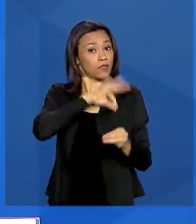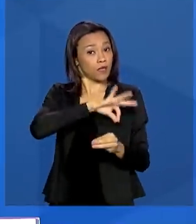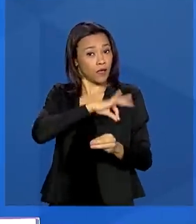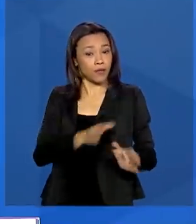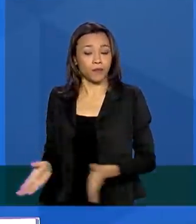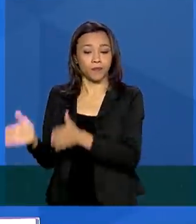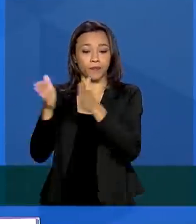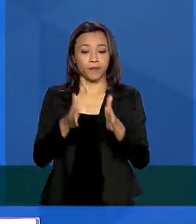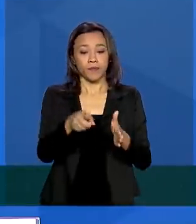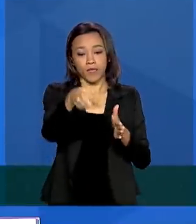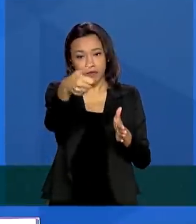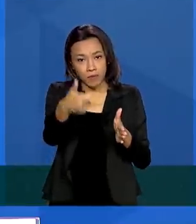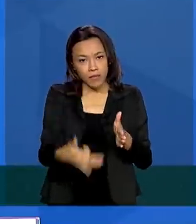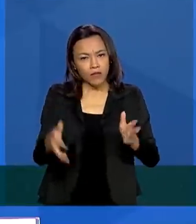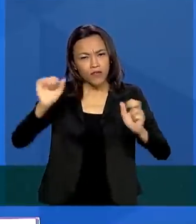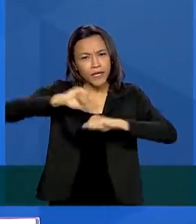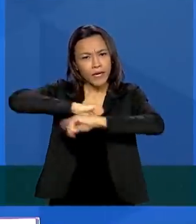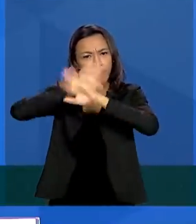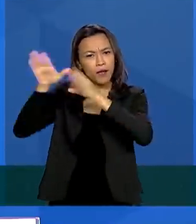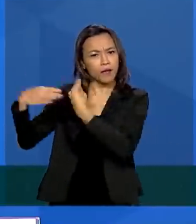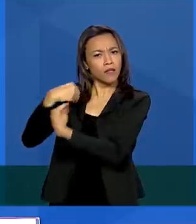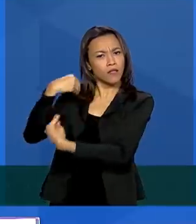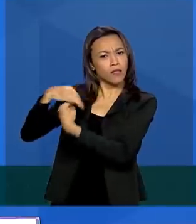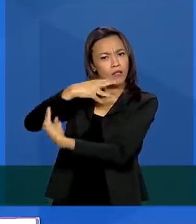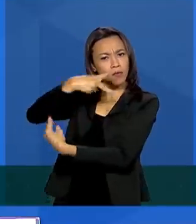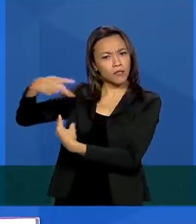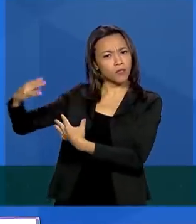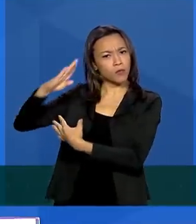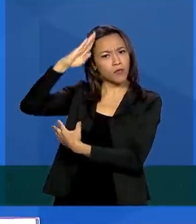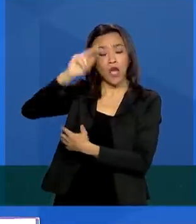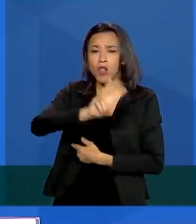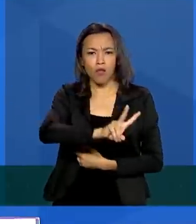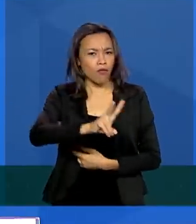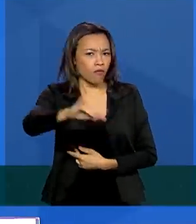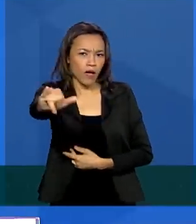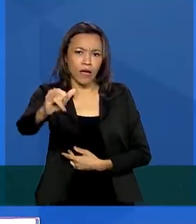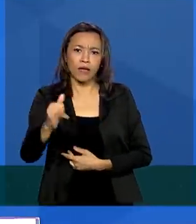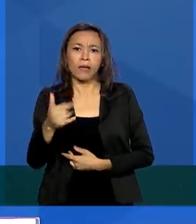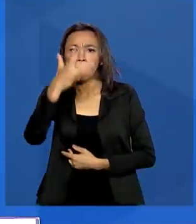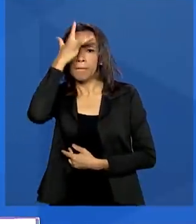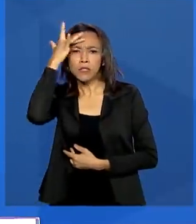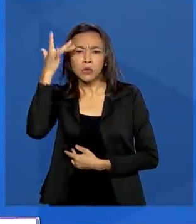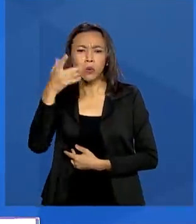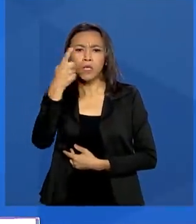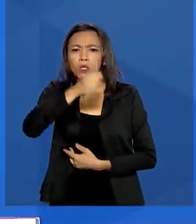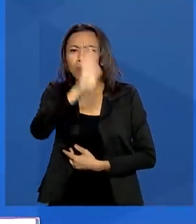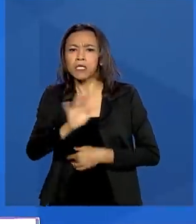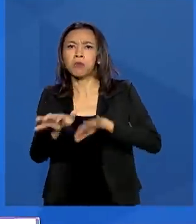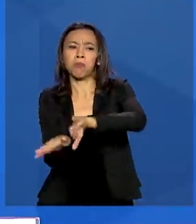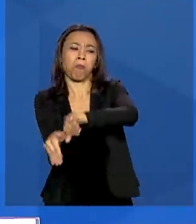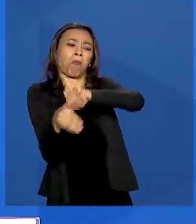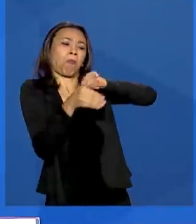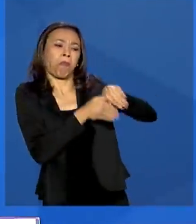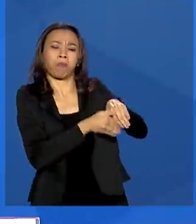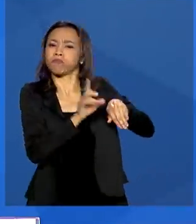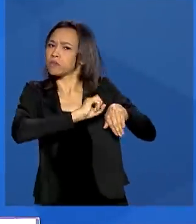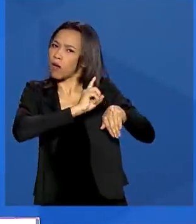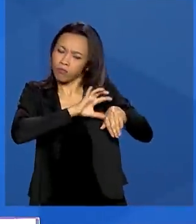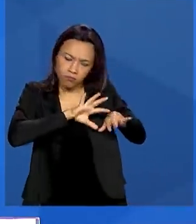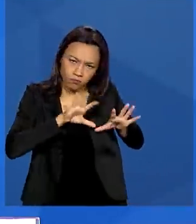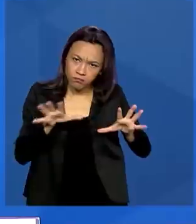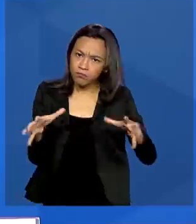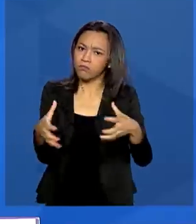presidente foi clara, não vai ficar nenhum brasileiro para trás, não vamos deixar nenhum brasileiro para trás.